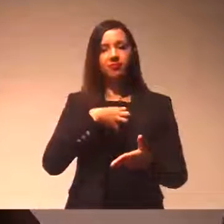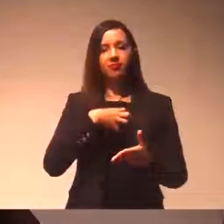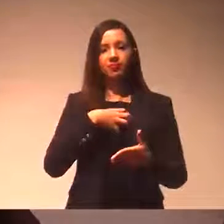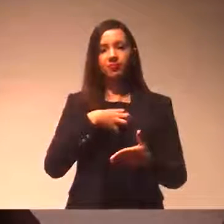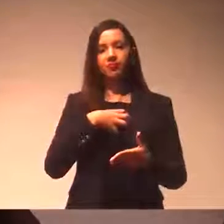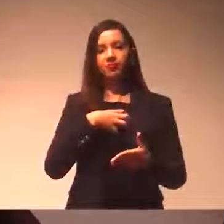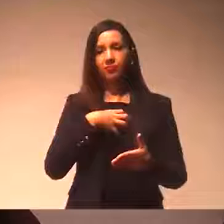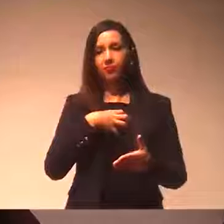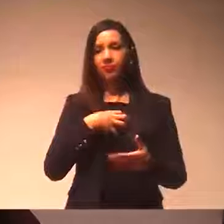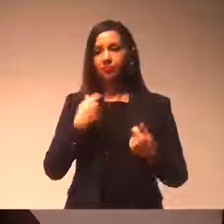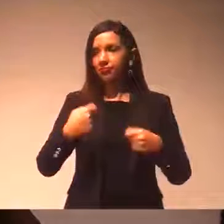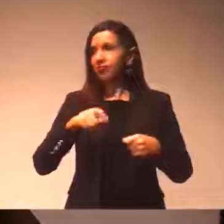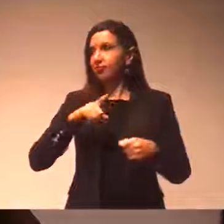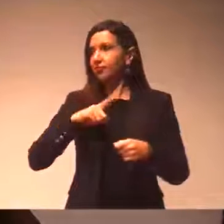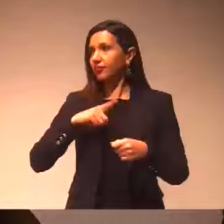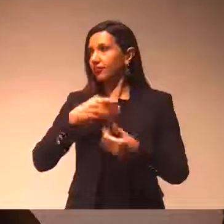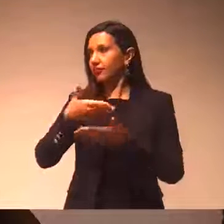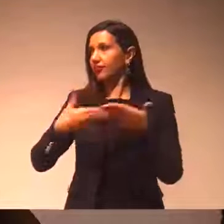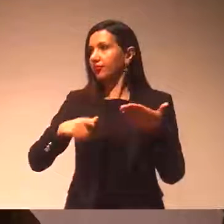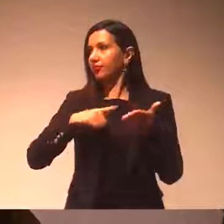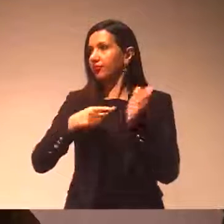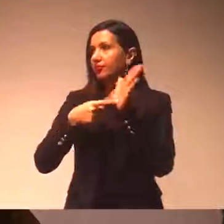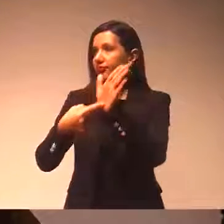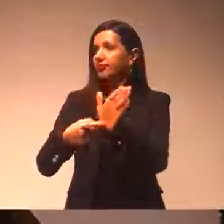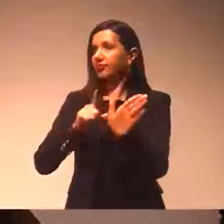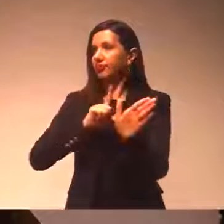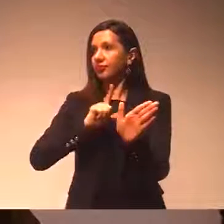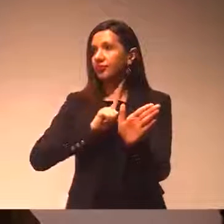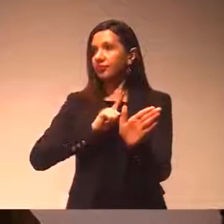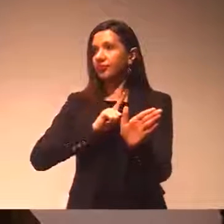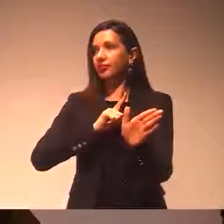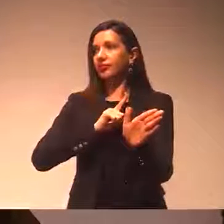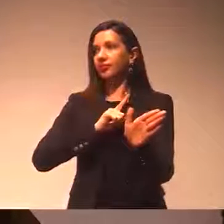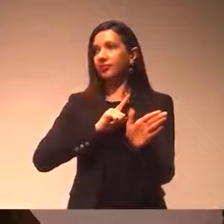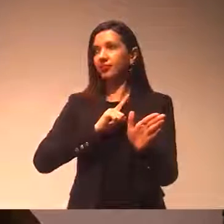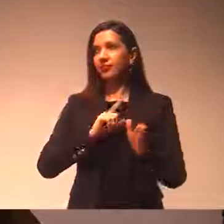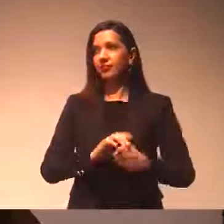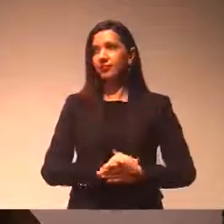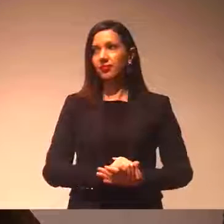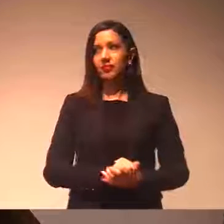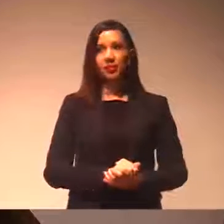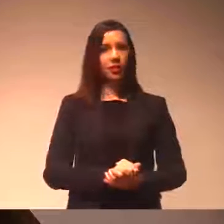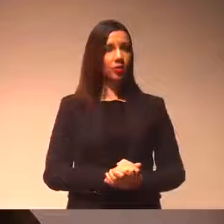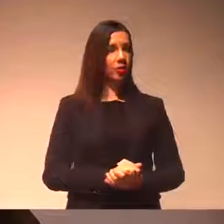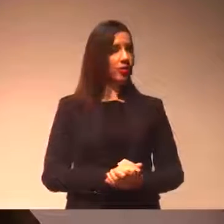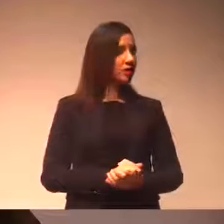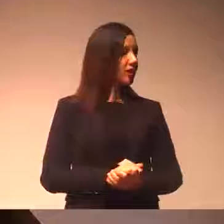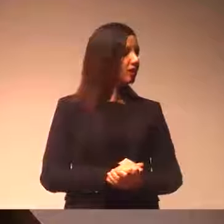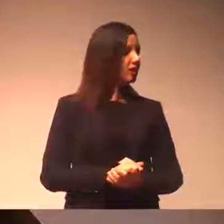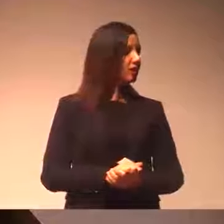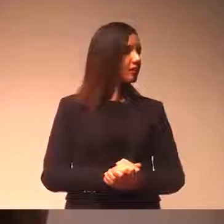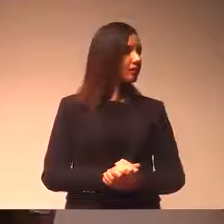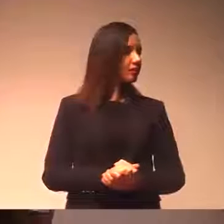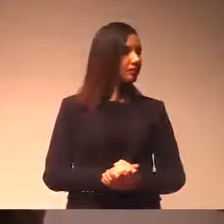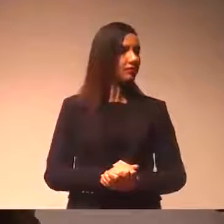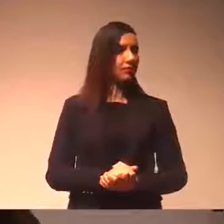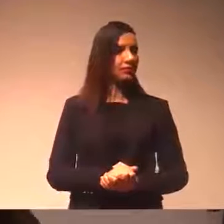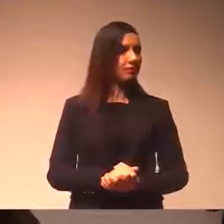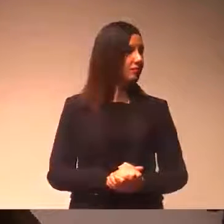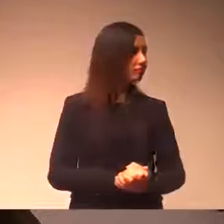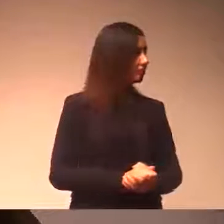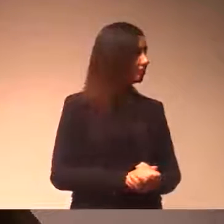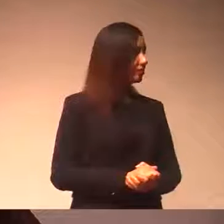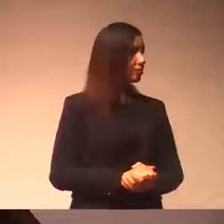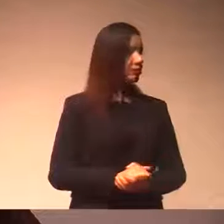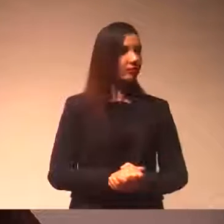falar de forma mais ampla, porque estou aqui na palavra livre, em especial deste. O que